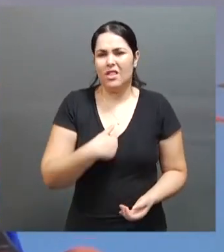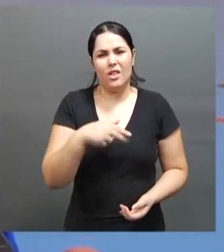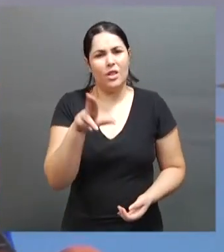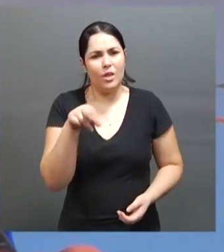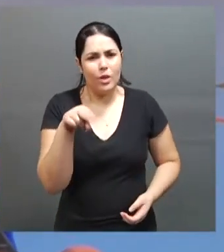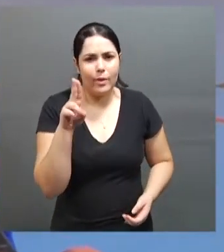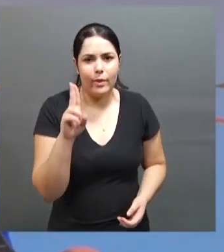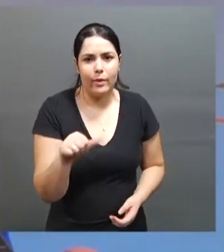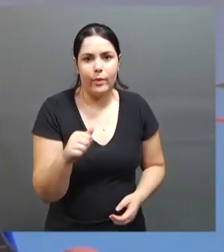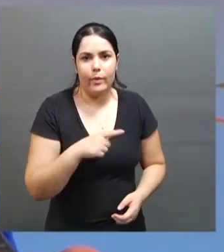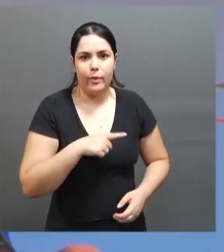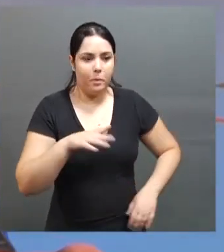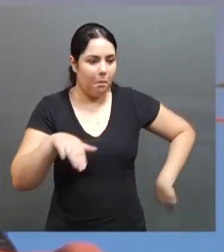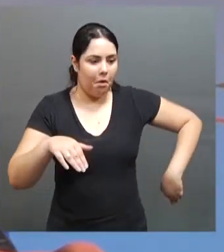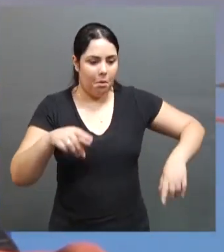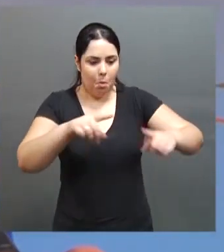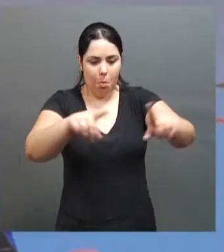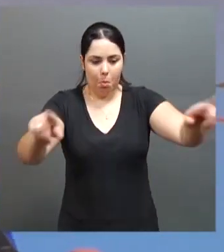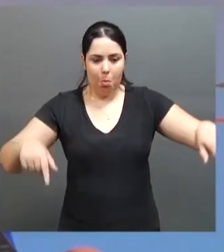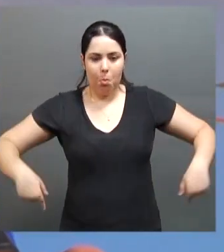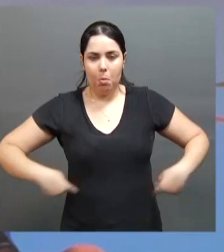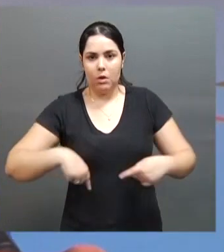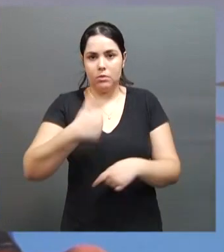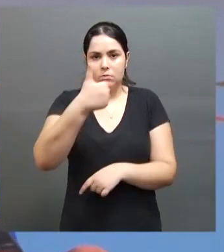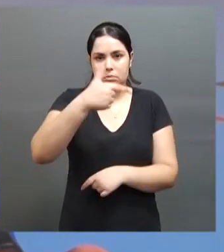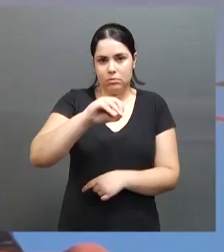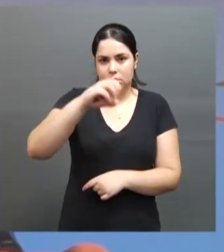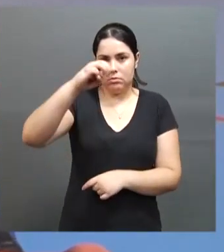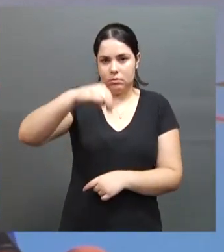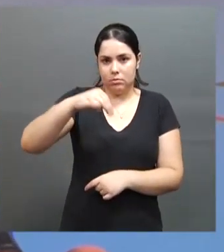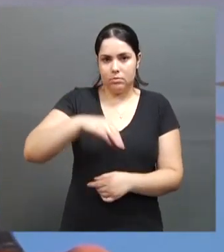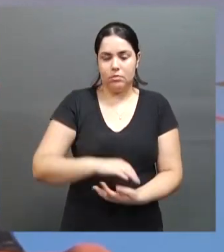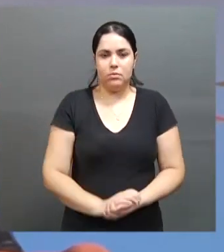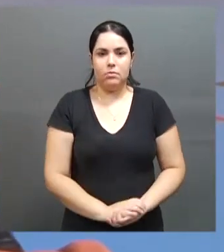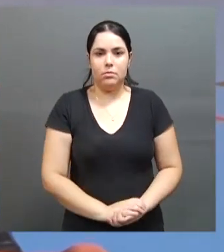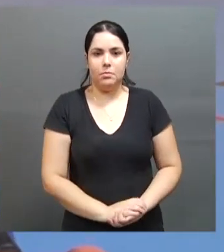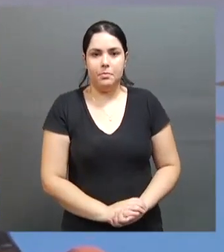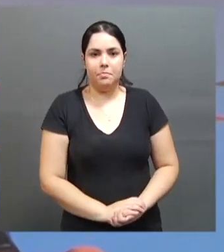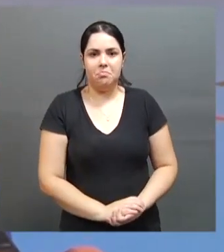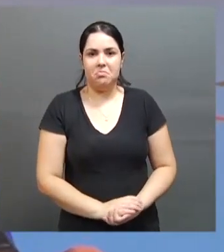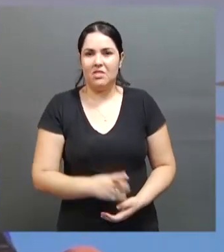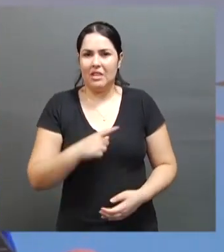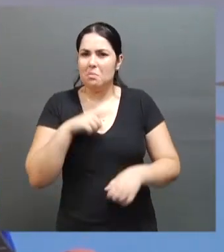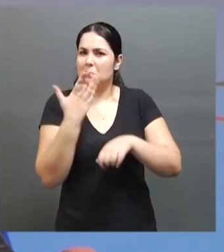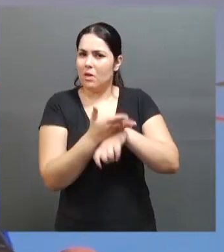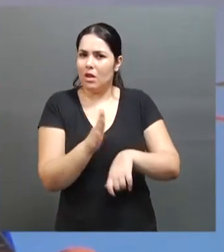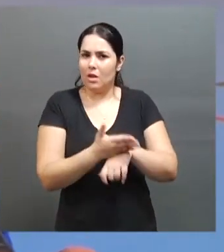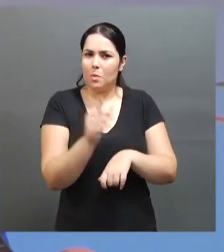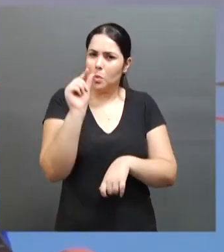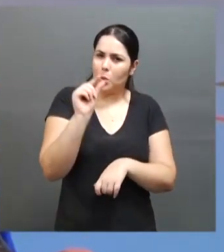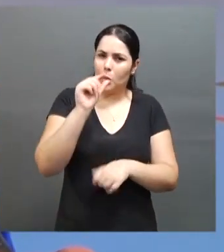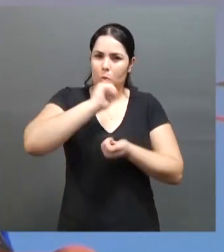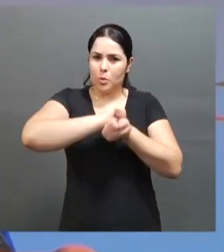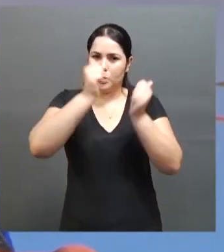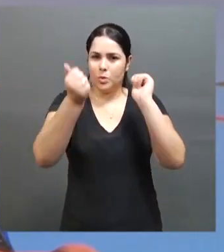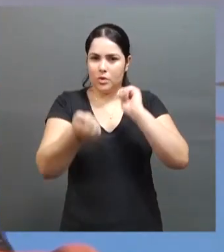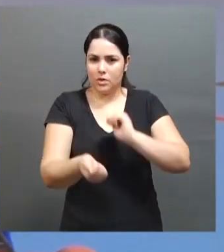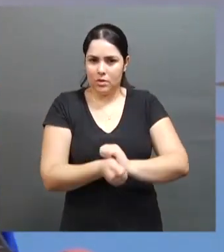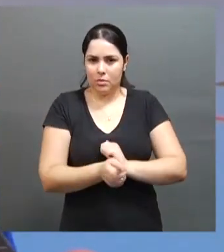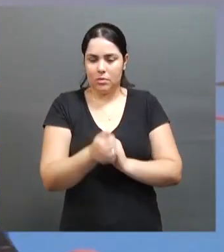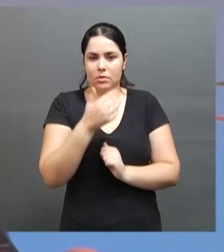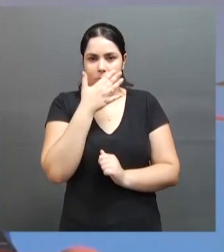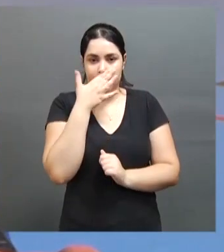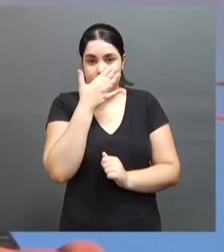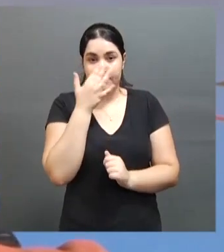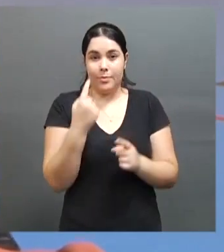entrado na piscina maior que 10 metros. E fui competir. A gente treinou pouco tempo, assim, para me adaptar realmente a uma piscina grande,